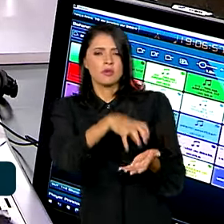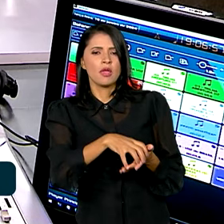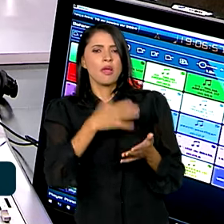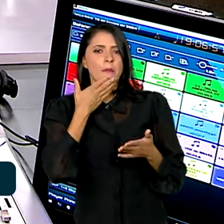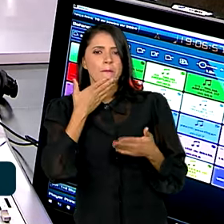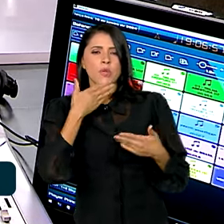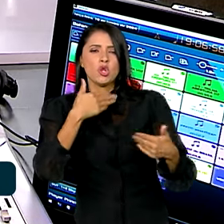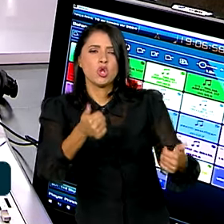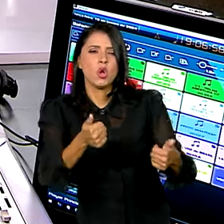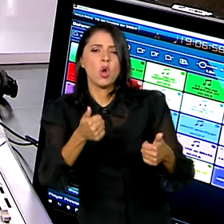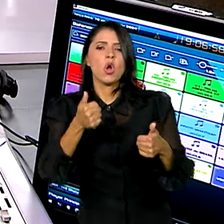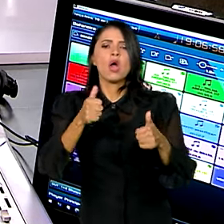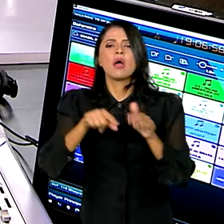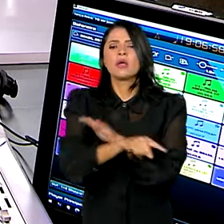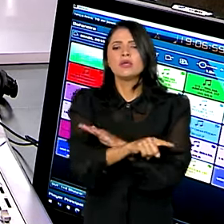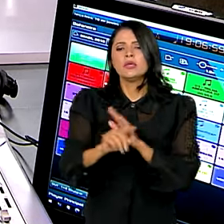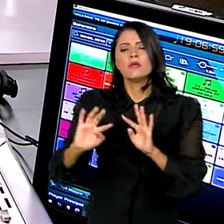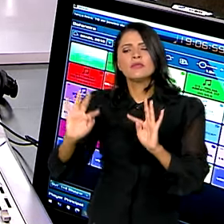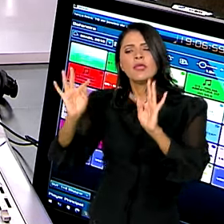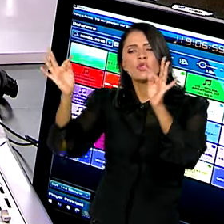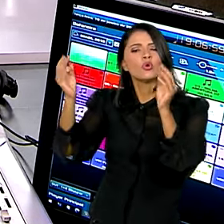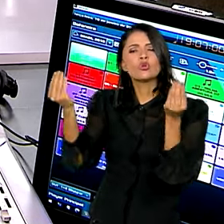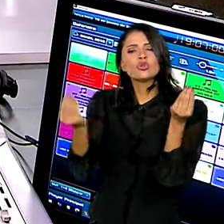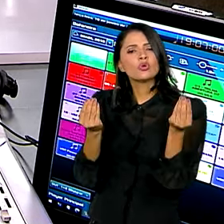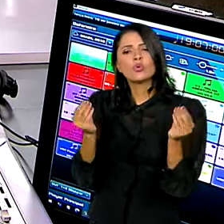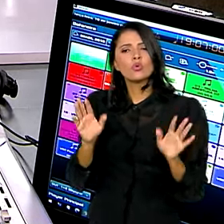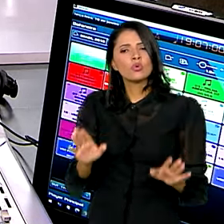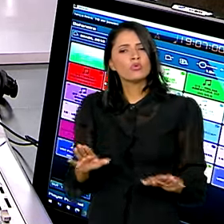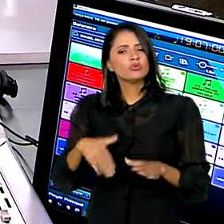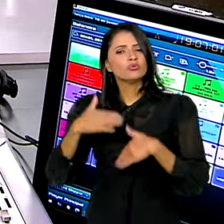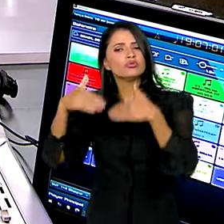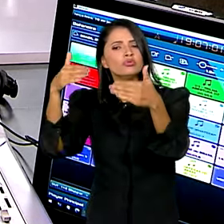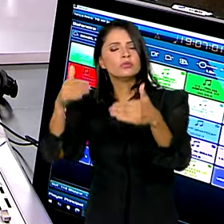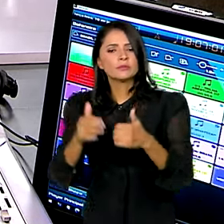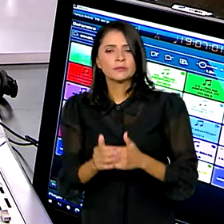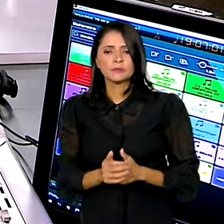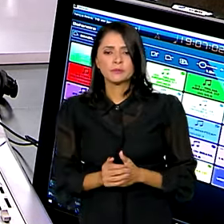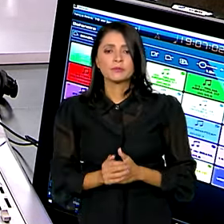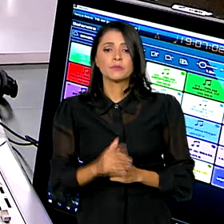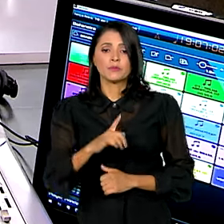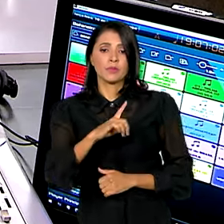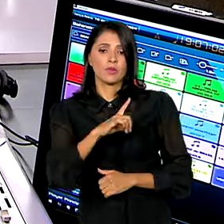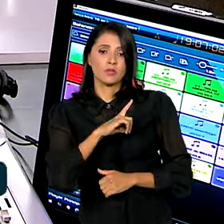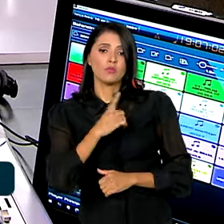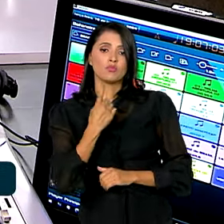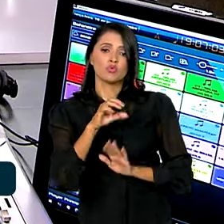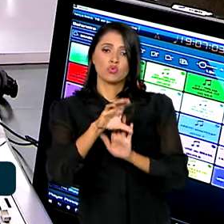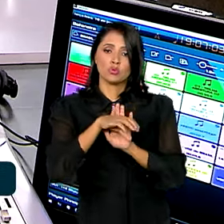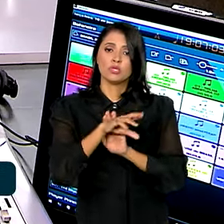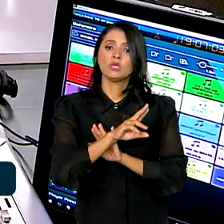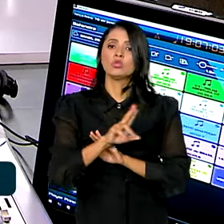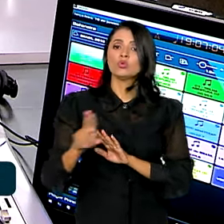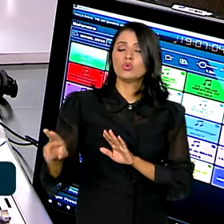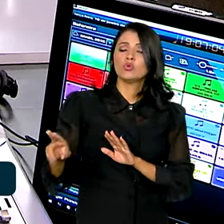a modernização tecnológica na Caixa. Como é que está isso? Nós temos um conceito que chama